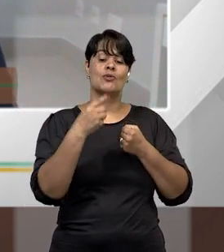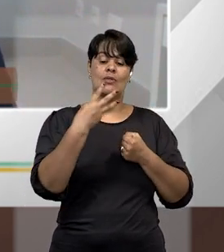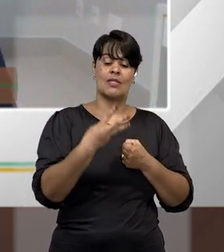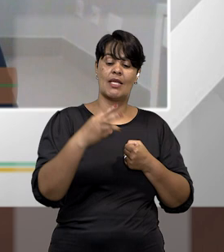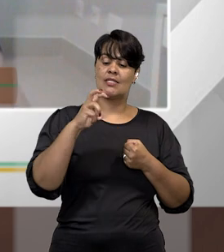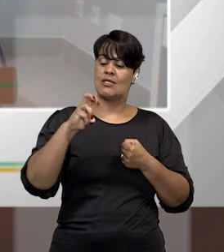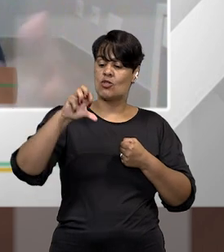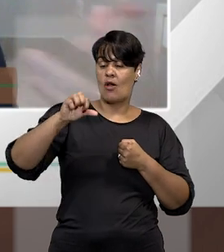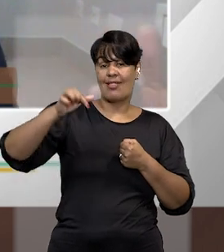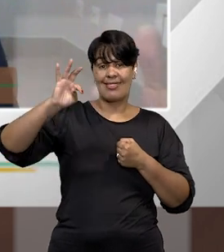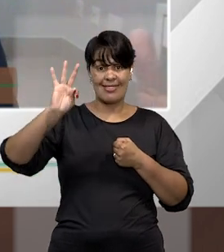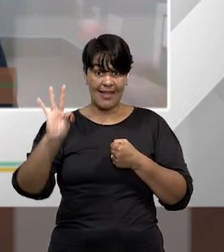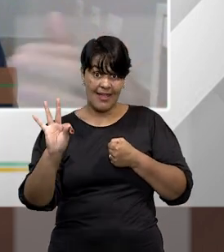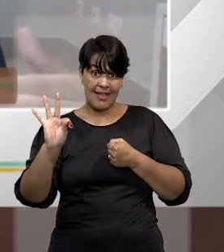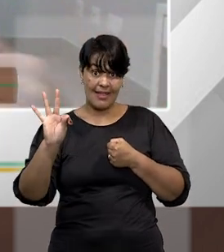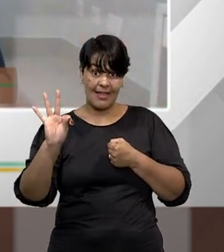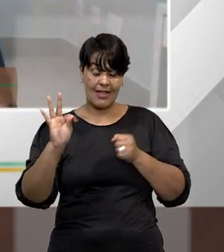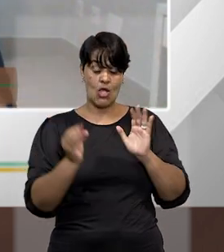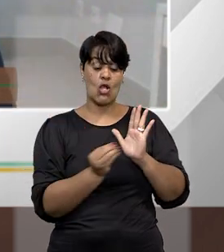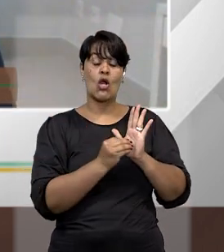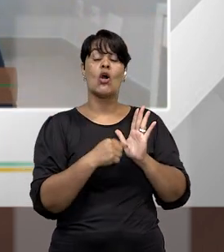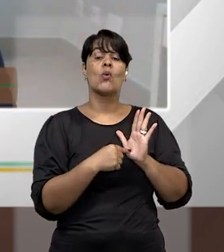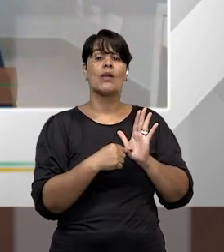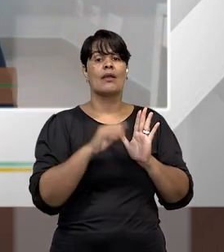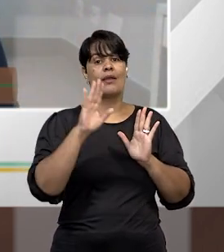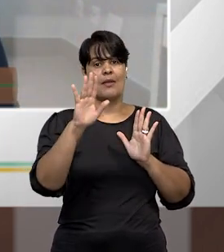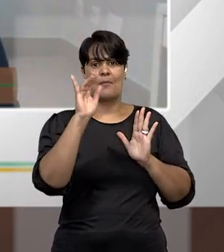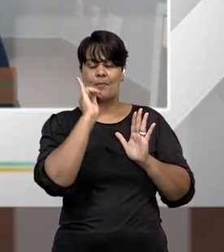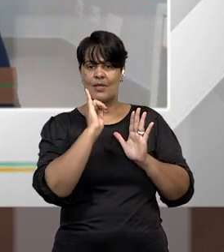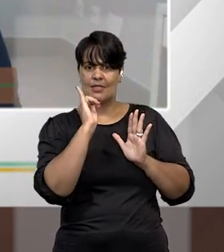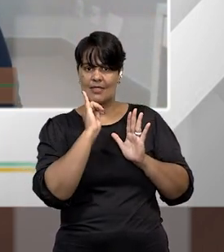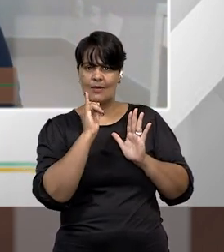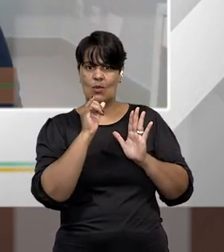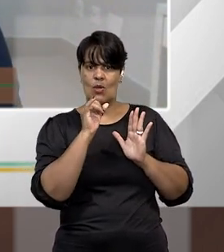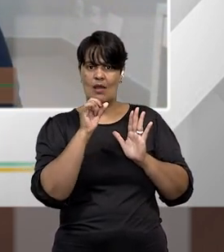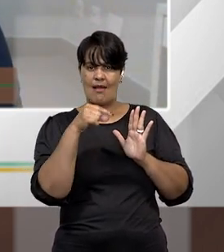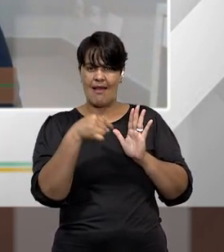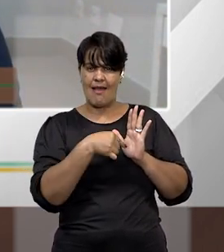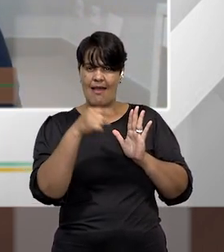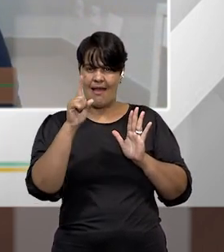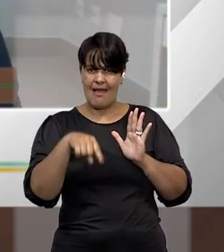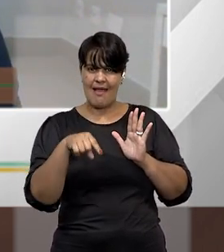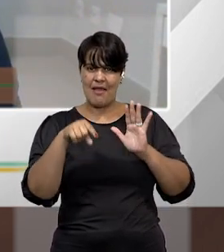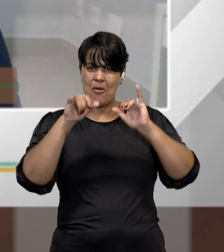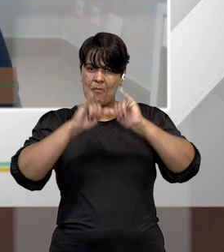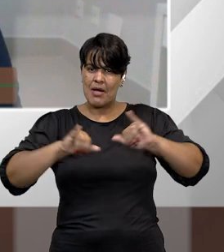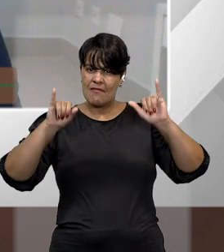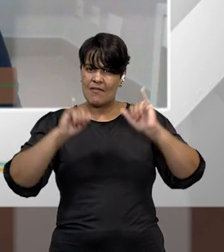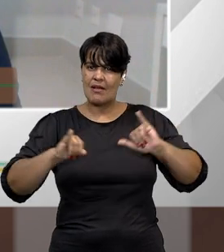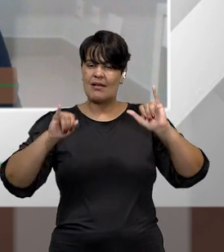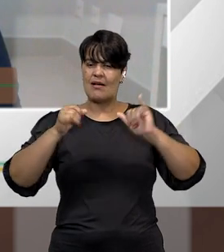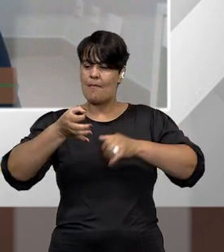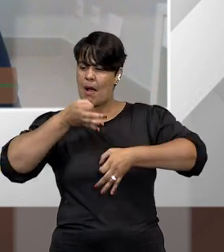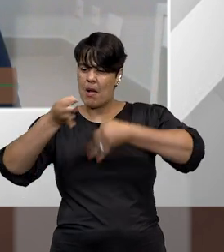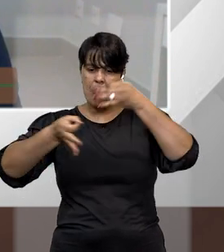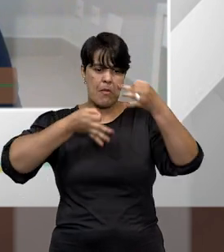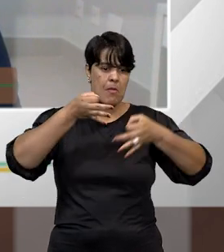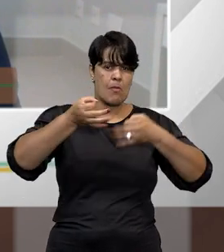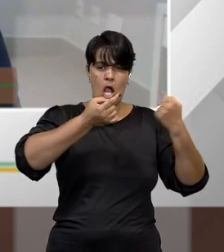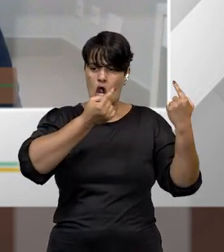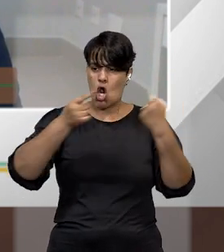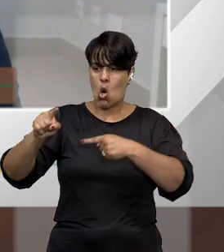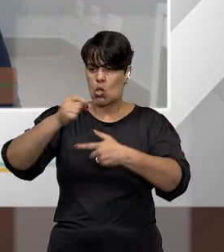que não constitui crime previsto neste título a manifestação crítica aos poderes constitucionais